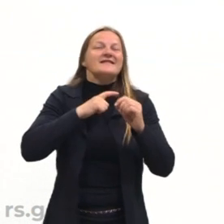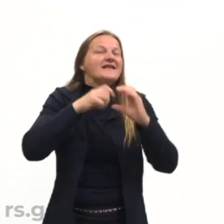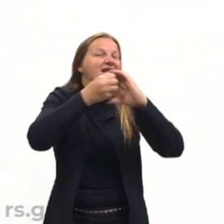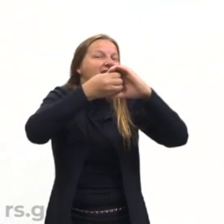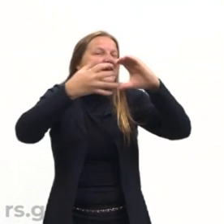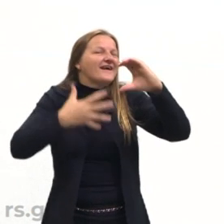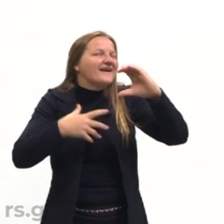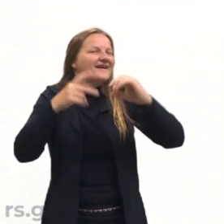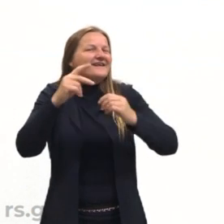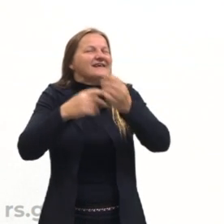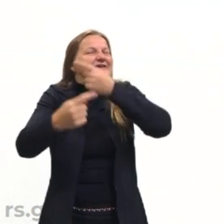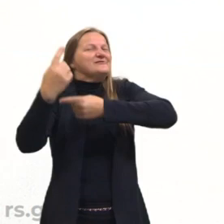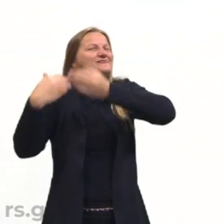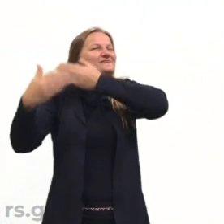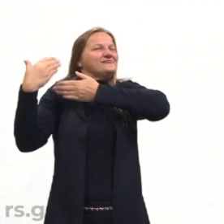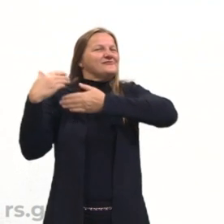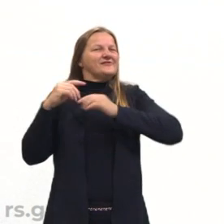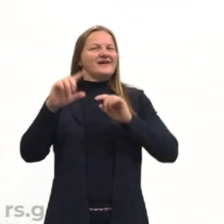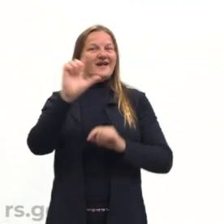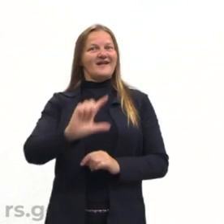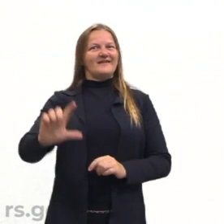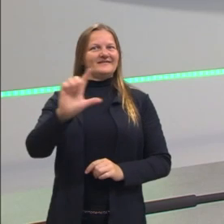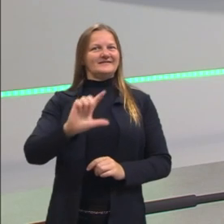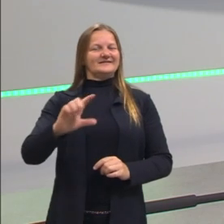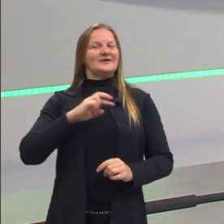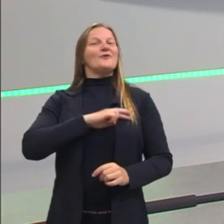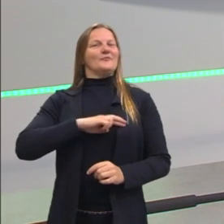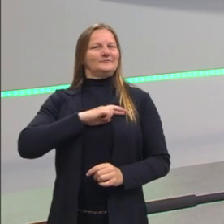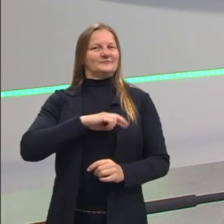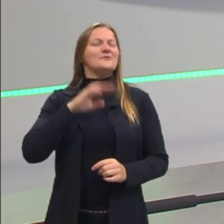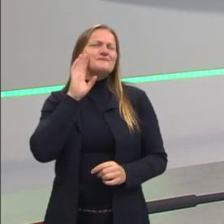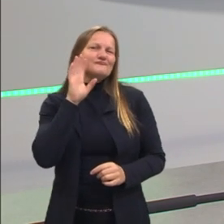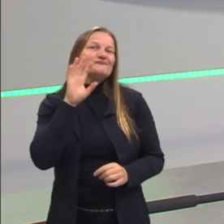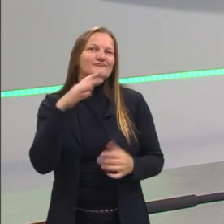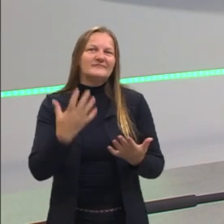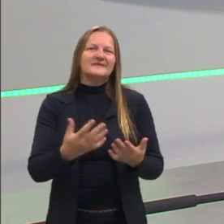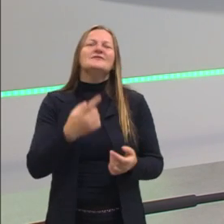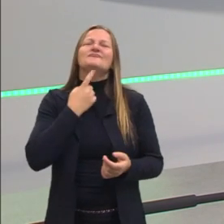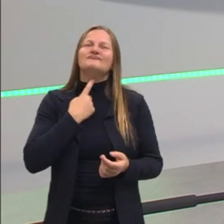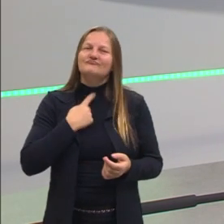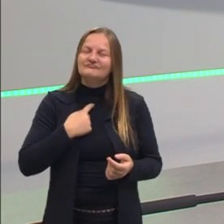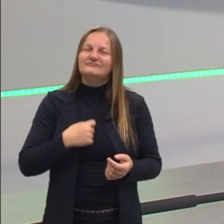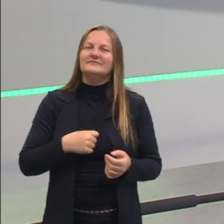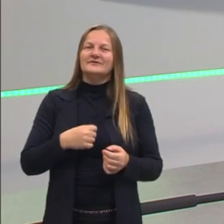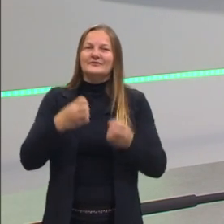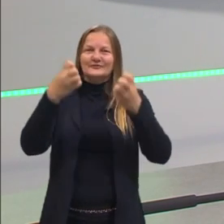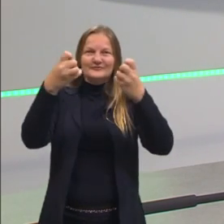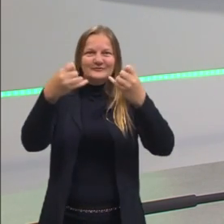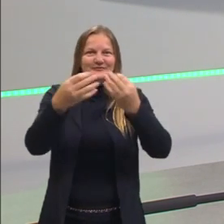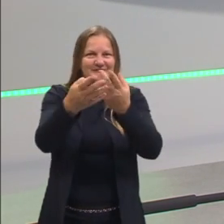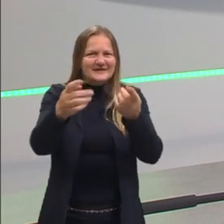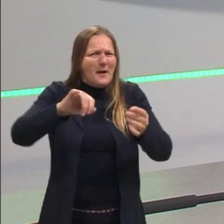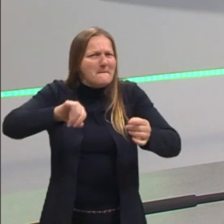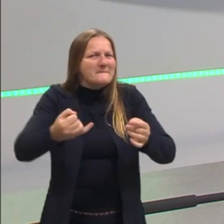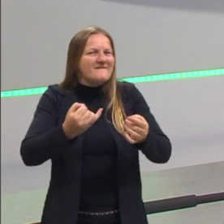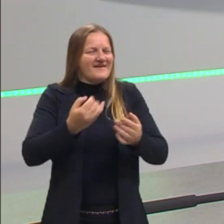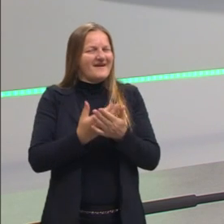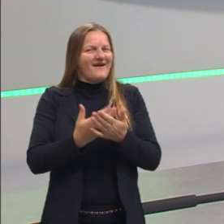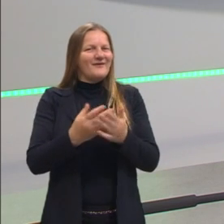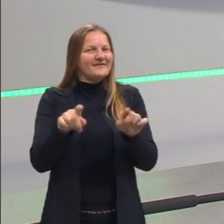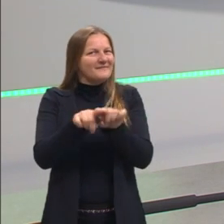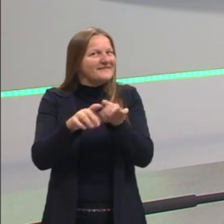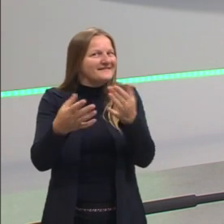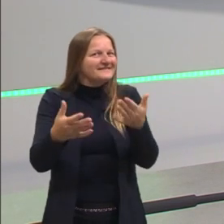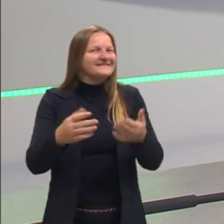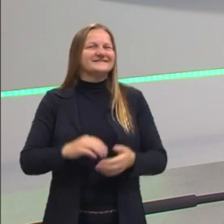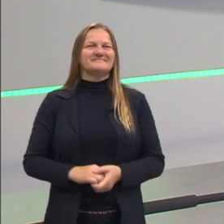desse momento da literatura que é o romantismo. E que é muito bacana, é uma coisa que eu gosto muito de falar, espero que vocês aproveitem essa aula também.